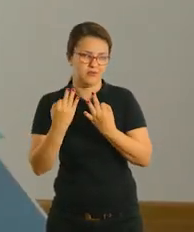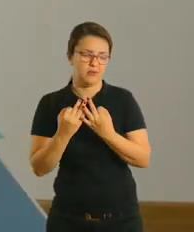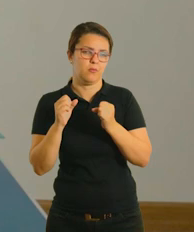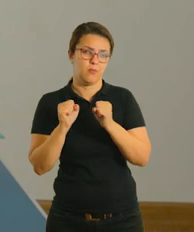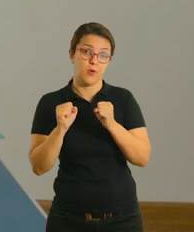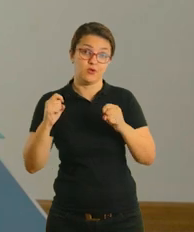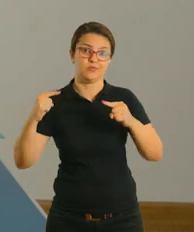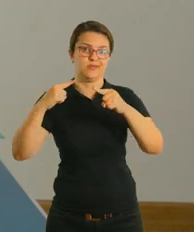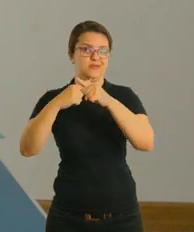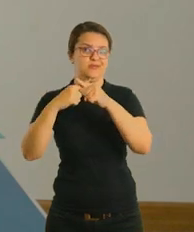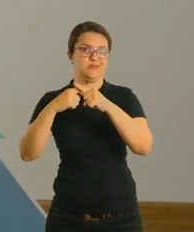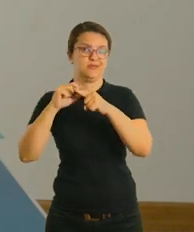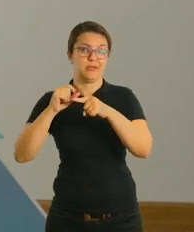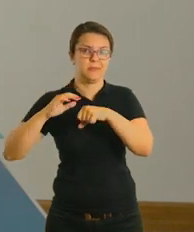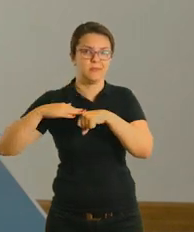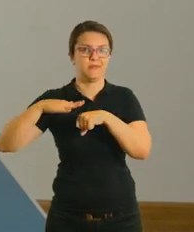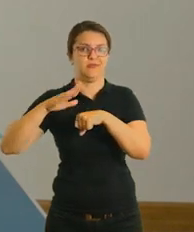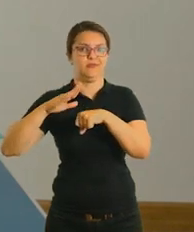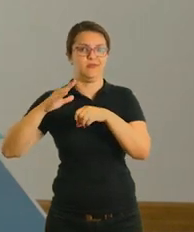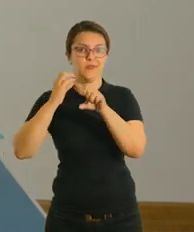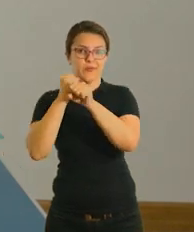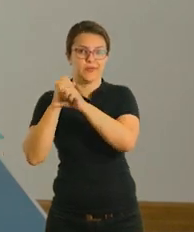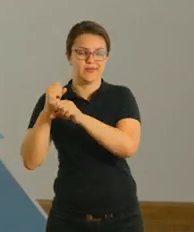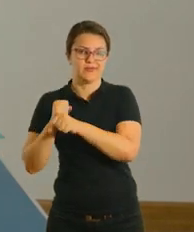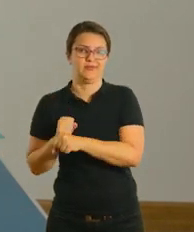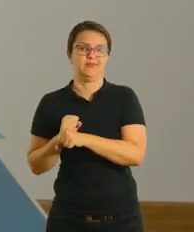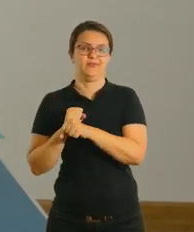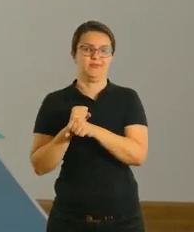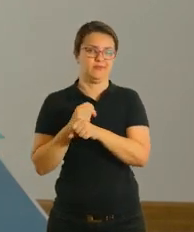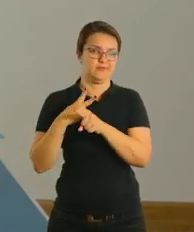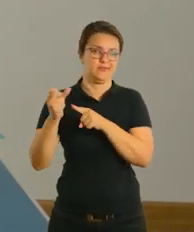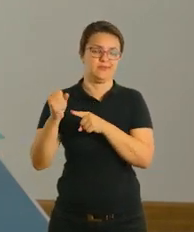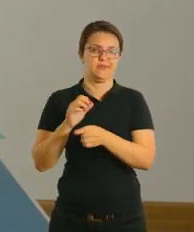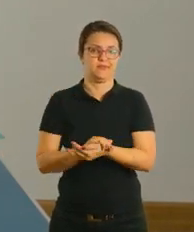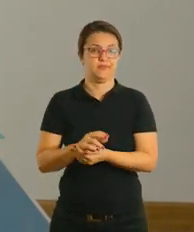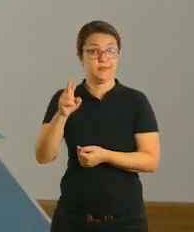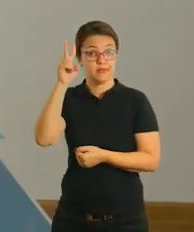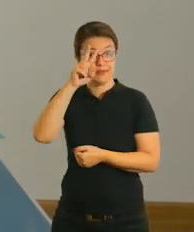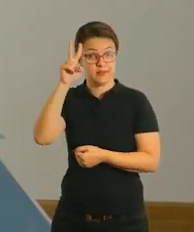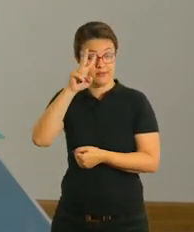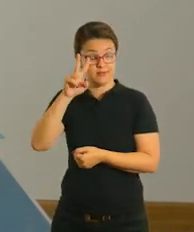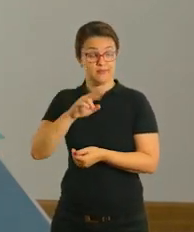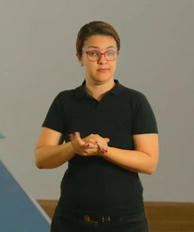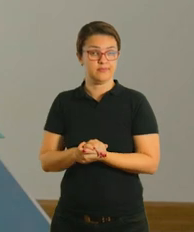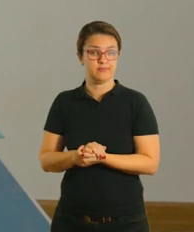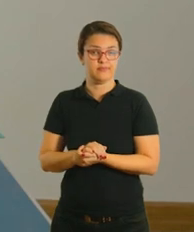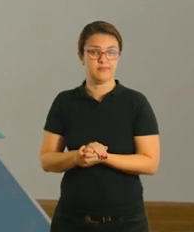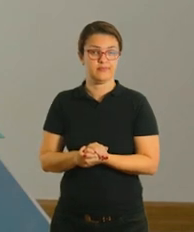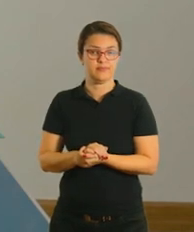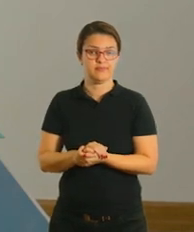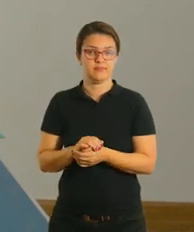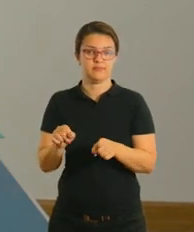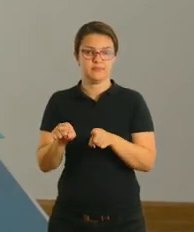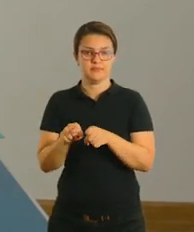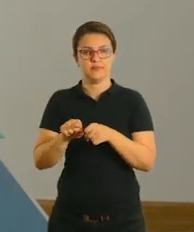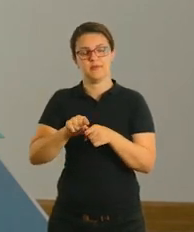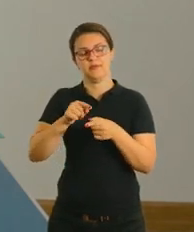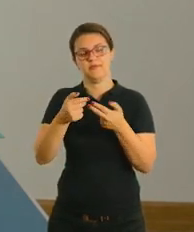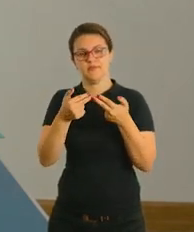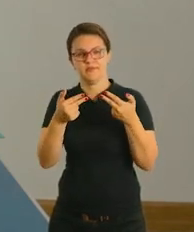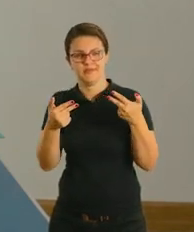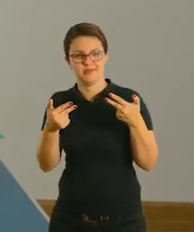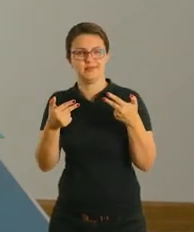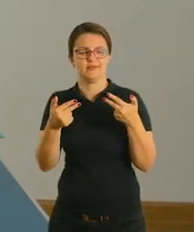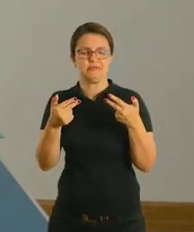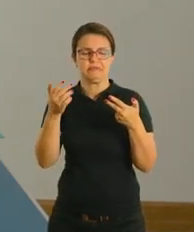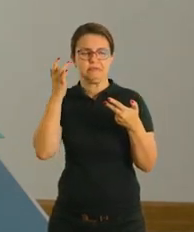forma de competição, quem faz maior pontuação e assim por diante, tá? Lembra daquela variação que você pode sugerir para a criança, caso dê